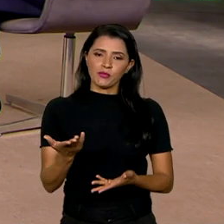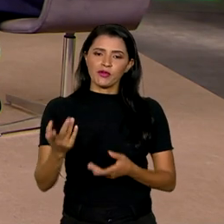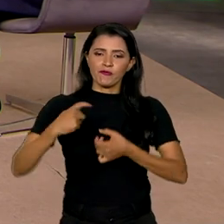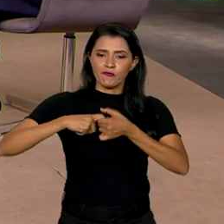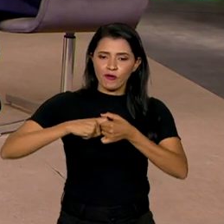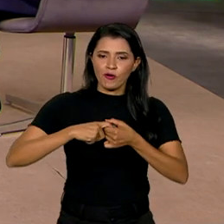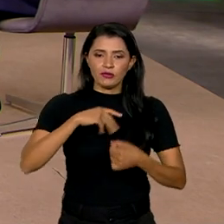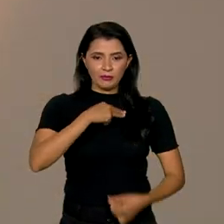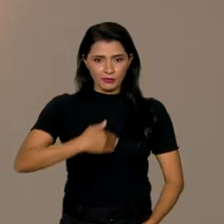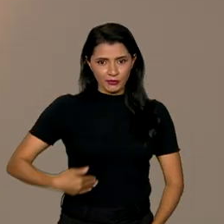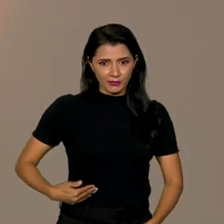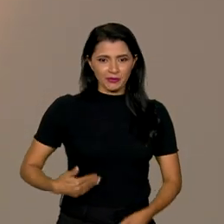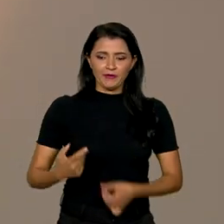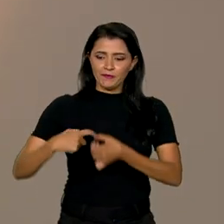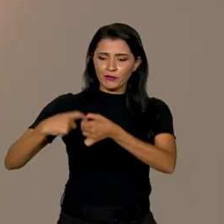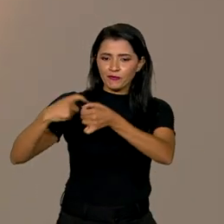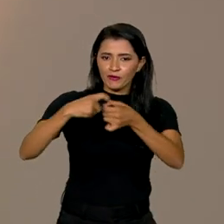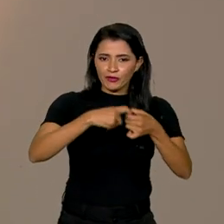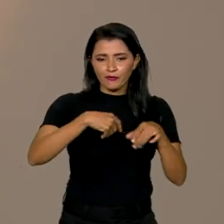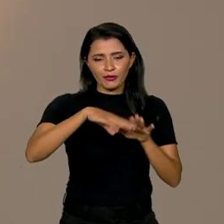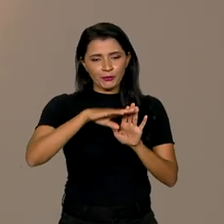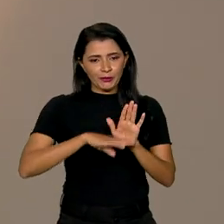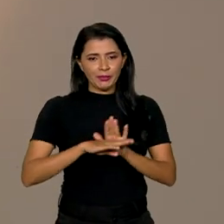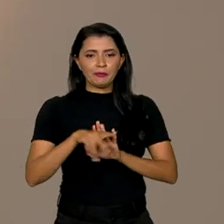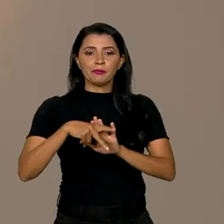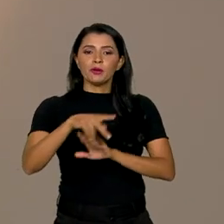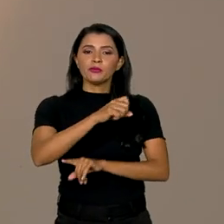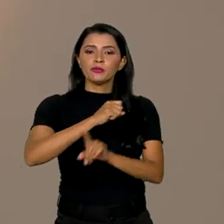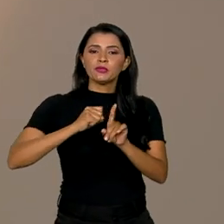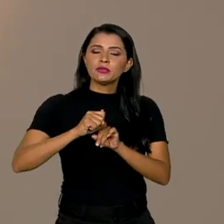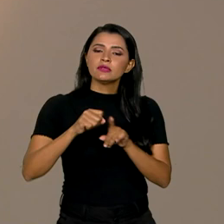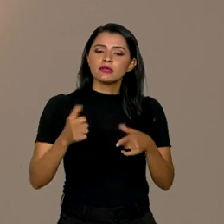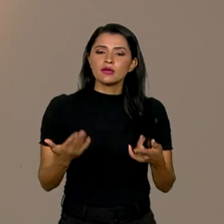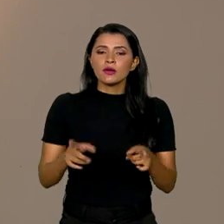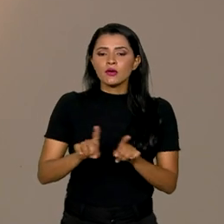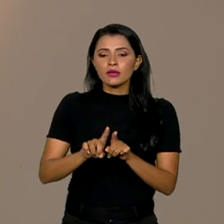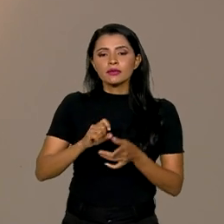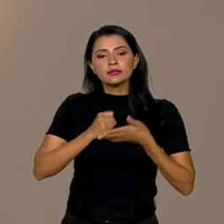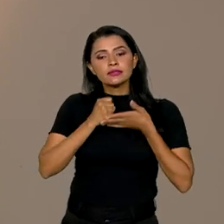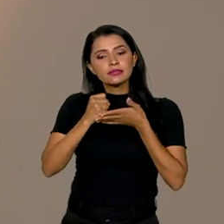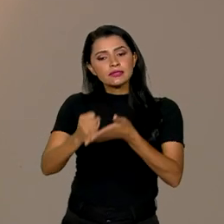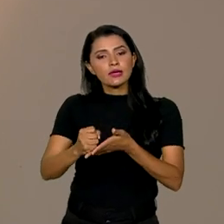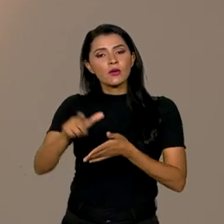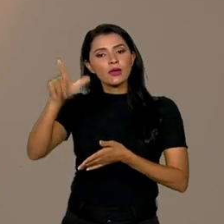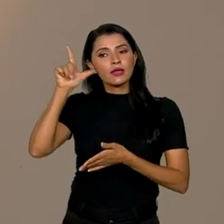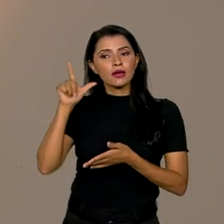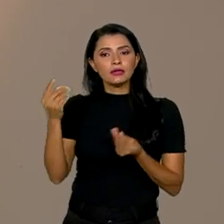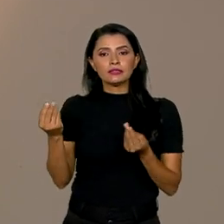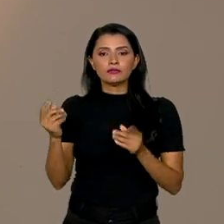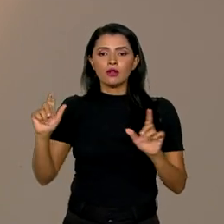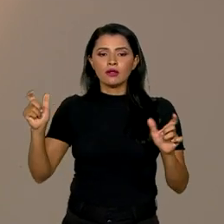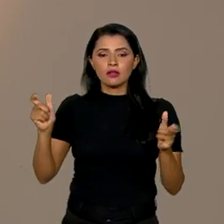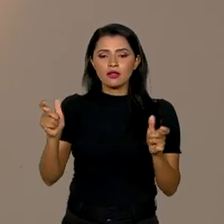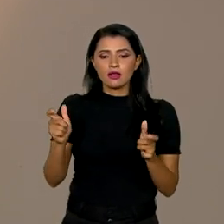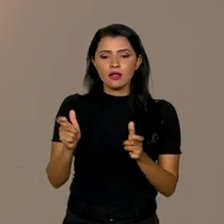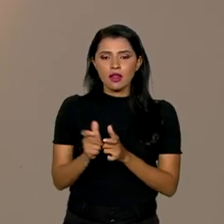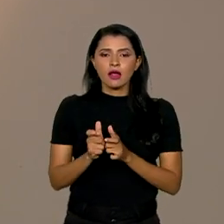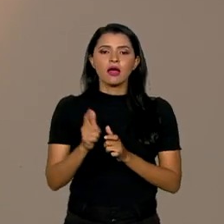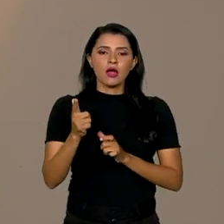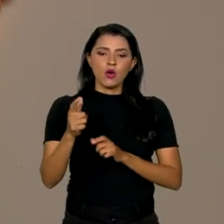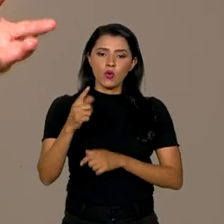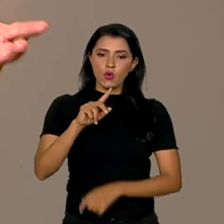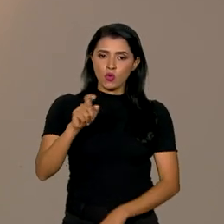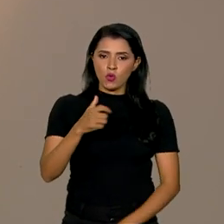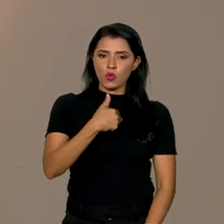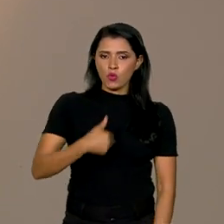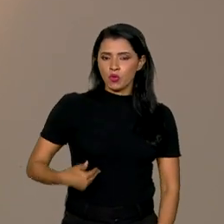retomada de vários programas sociais e assistenciais que tinham sido reduzidos durante o governo anterior.